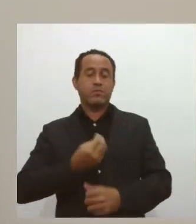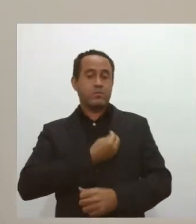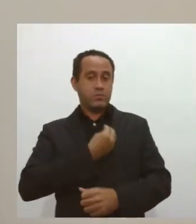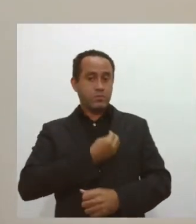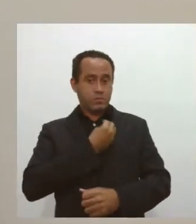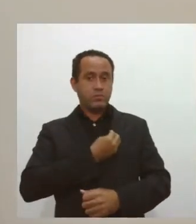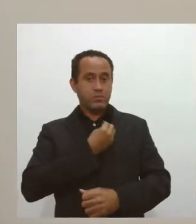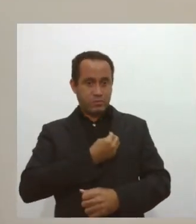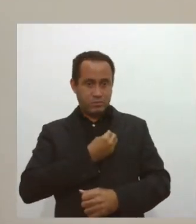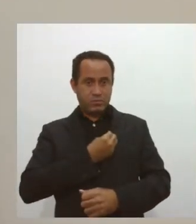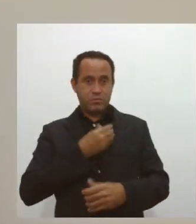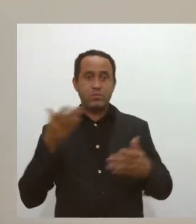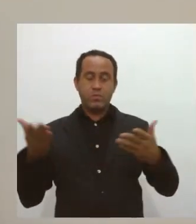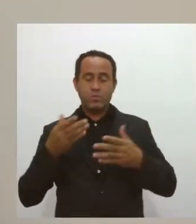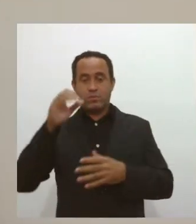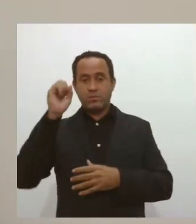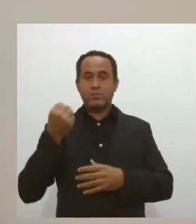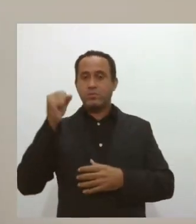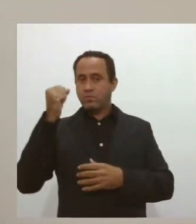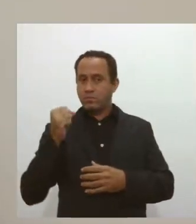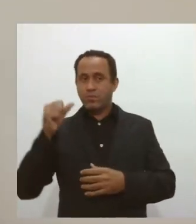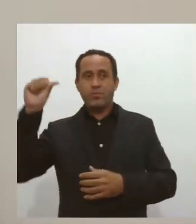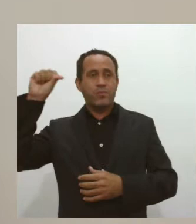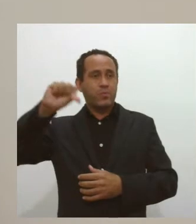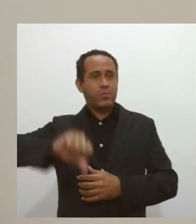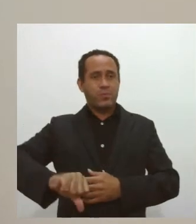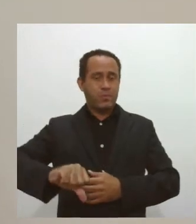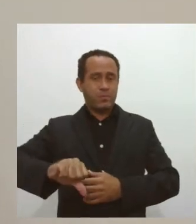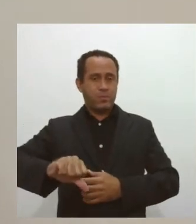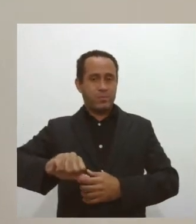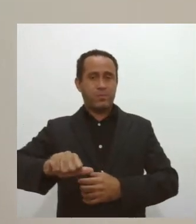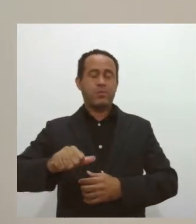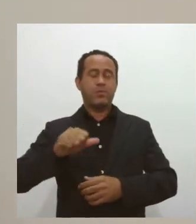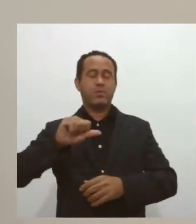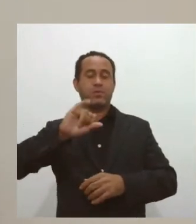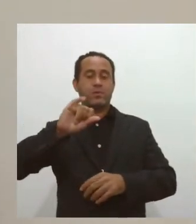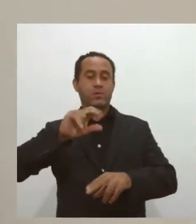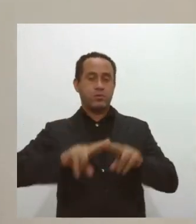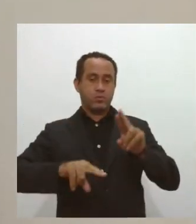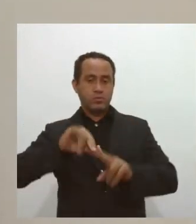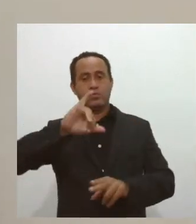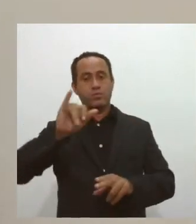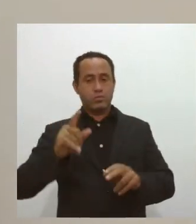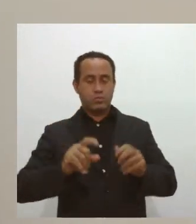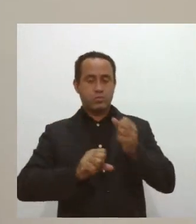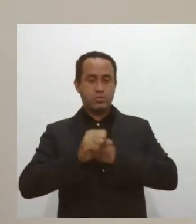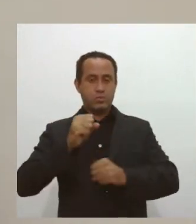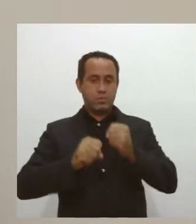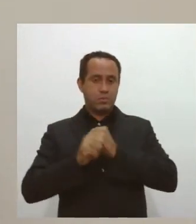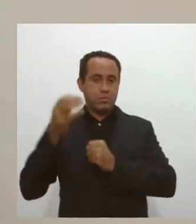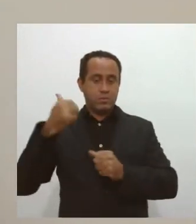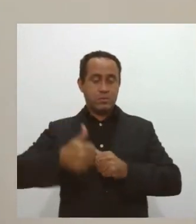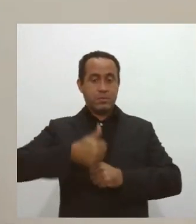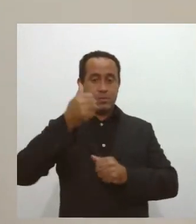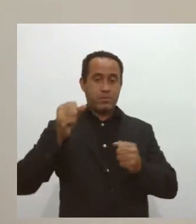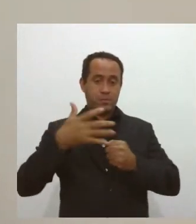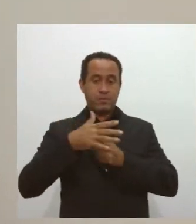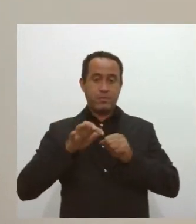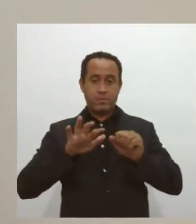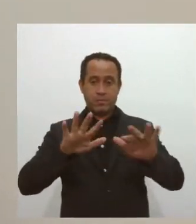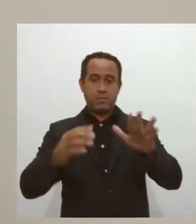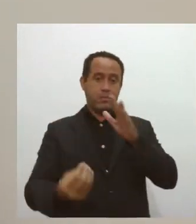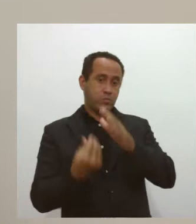situação atual em Sergipe muito pior do que a vivemos em junho, julho, durante a primeira onda da pandemia de covid